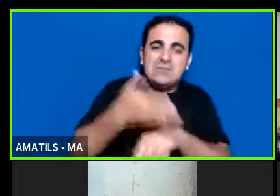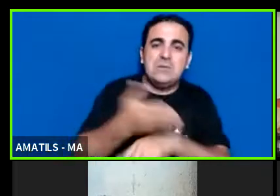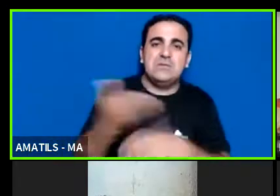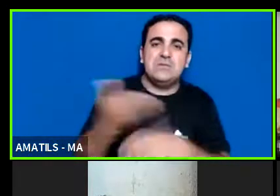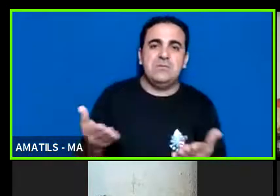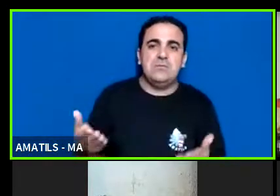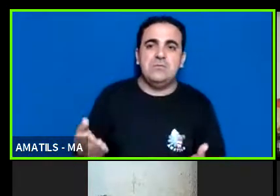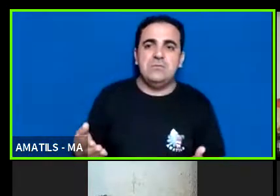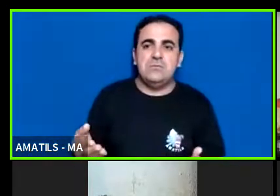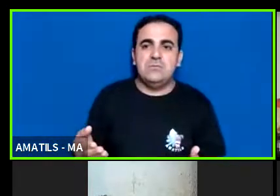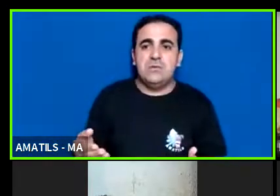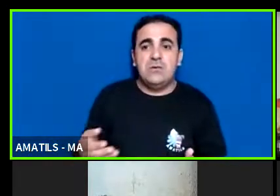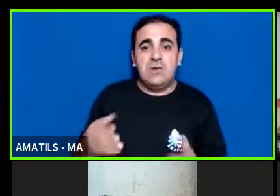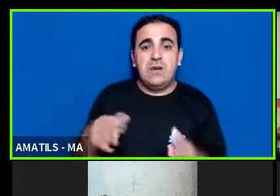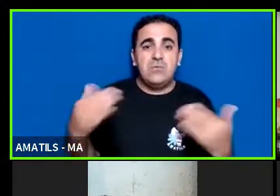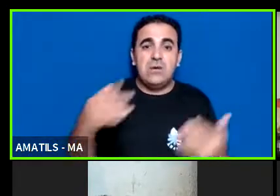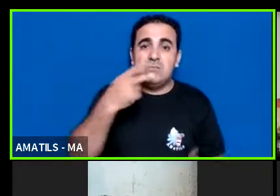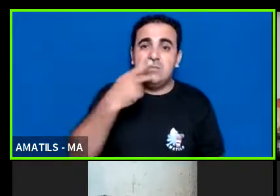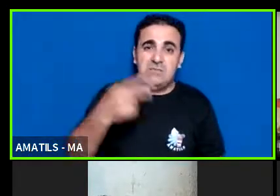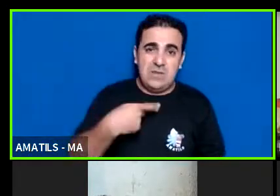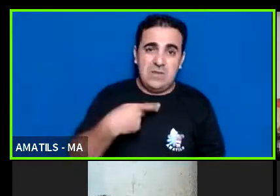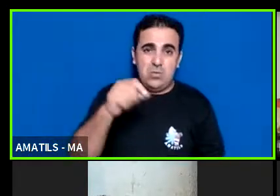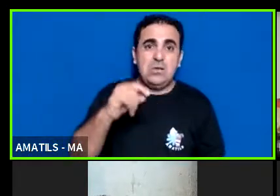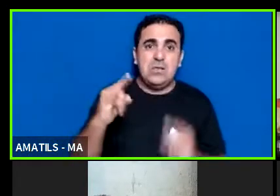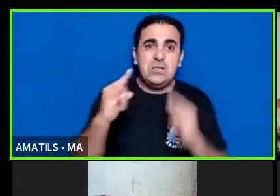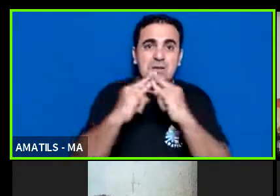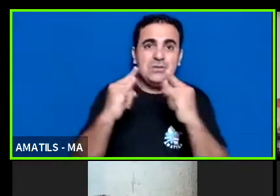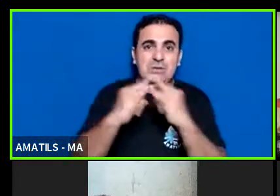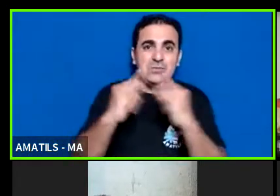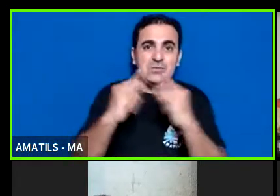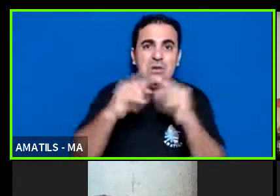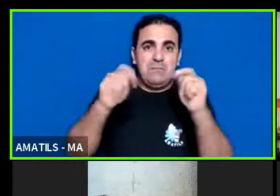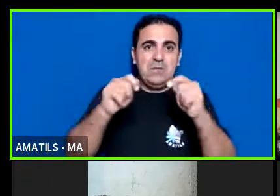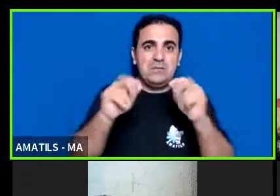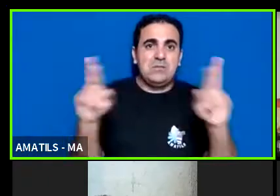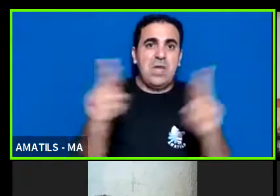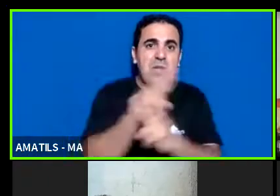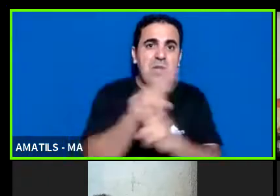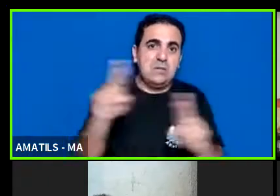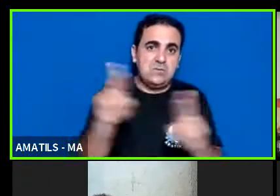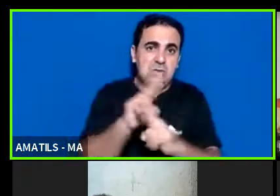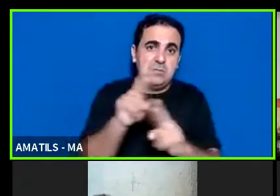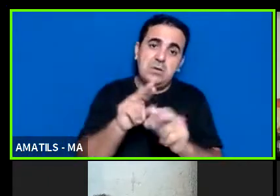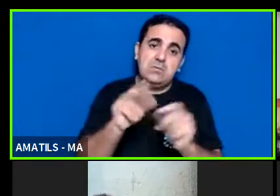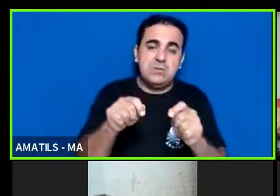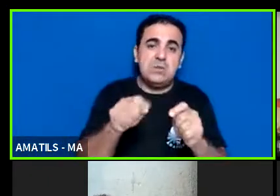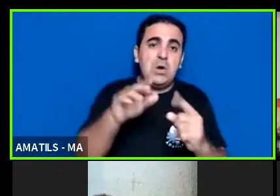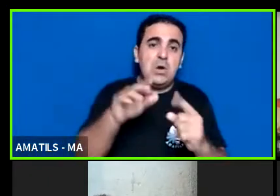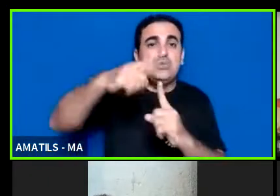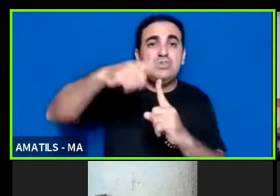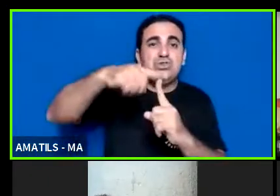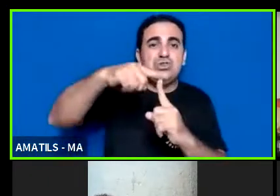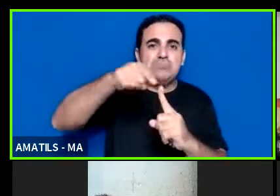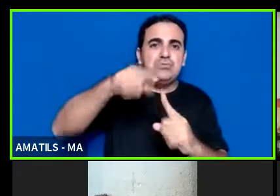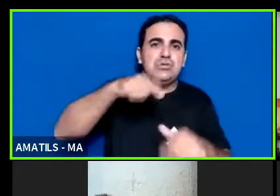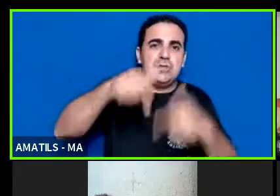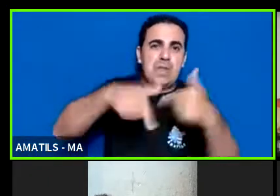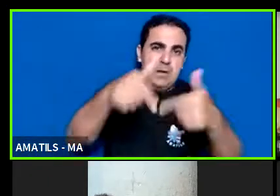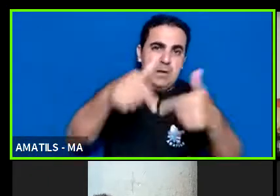aí quando você perguntou da entidade a entidade tem que estar relacionada com esse tipo de ação